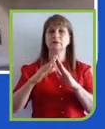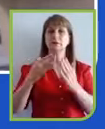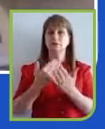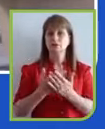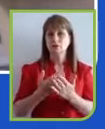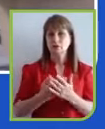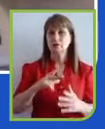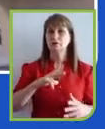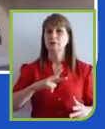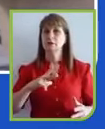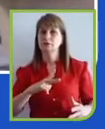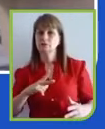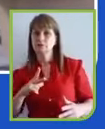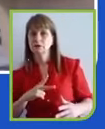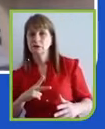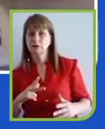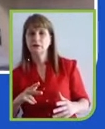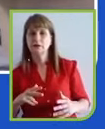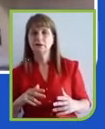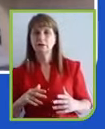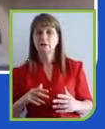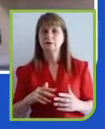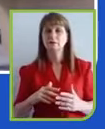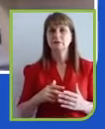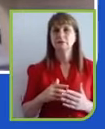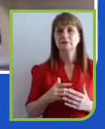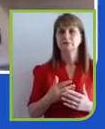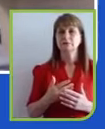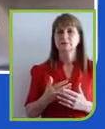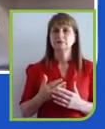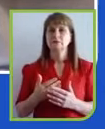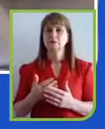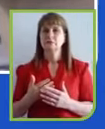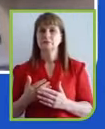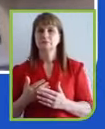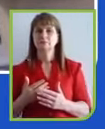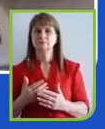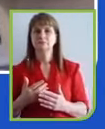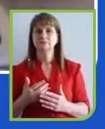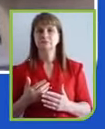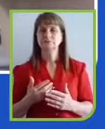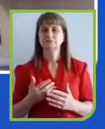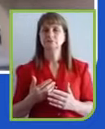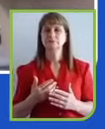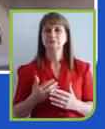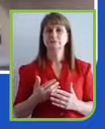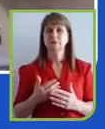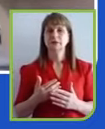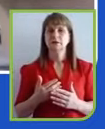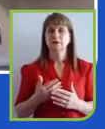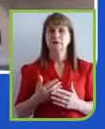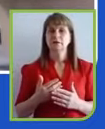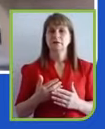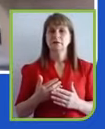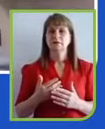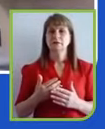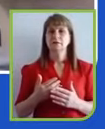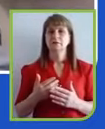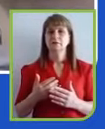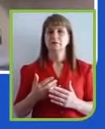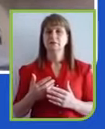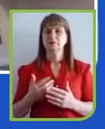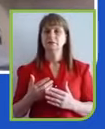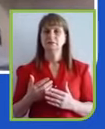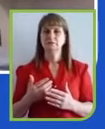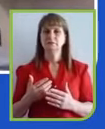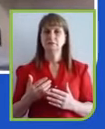o próprio meio ambiente agradecendo em algo que era uma sombra. O resíduo eletrônico era quase uma sombra